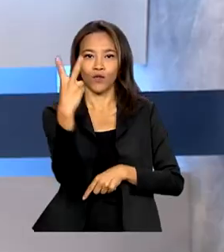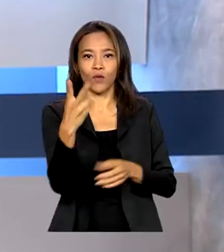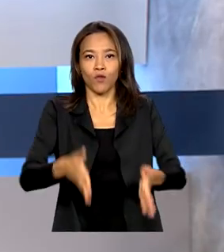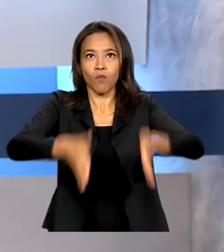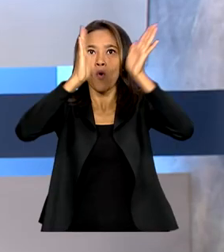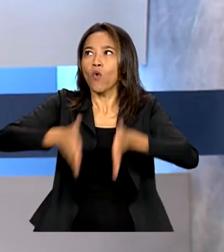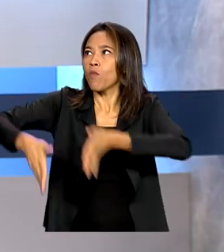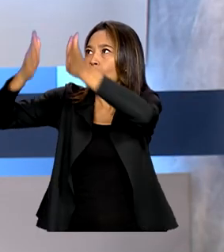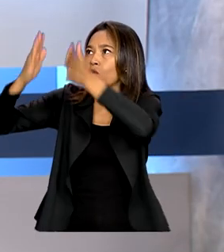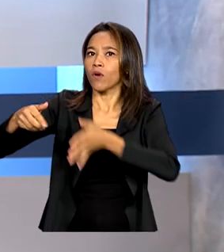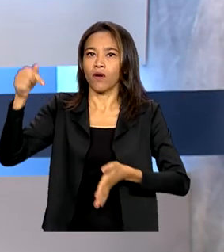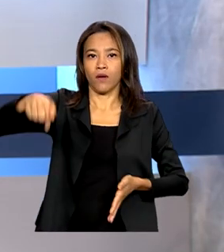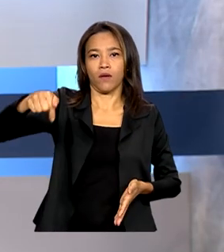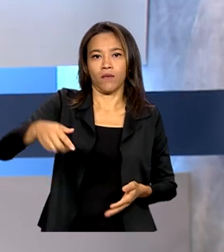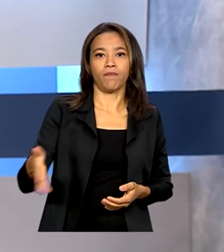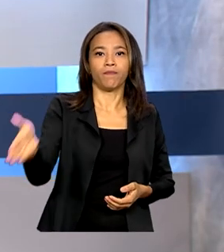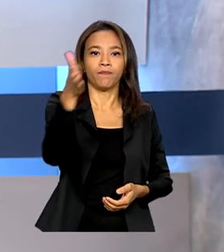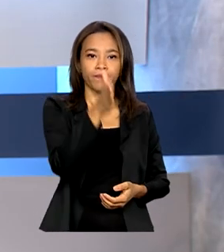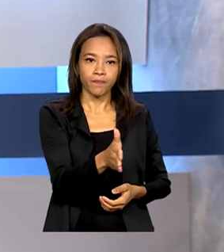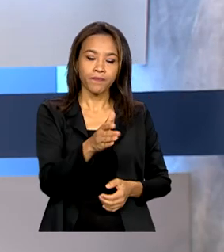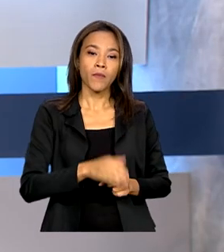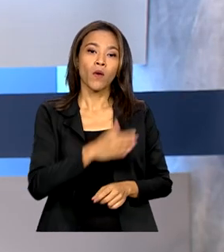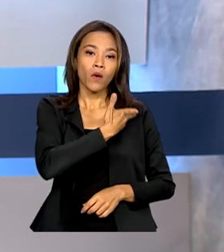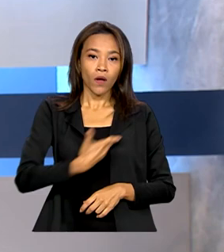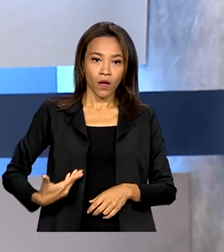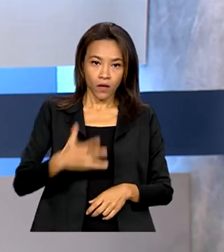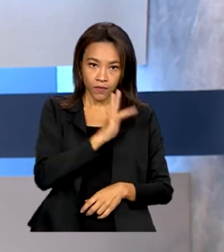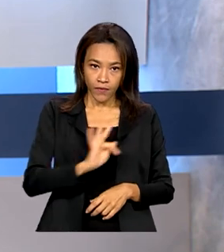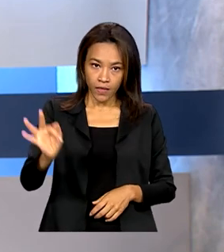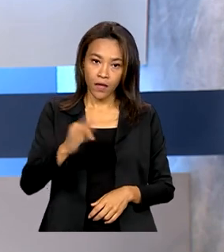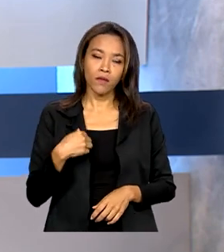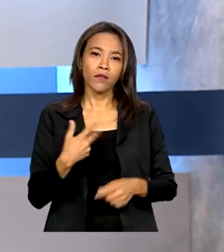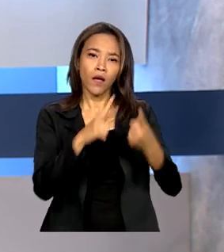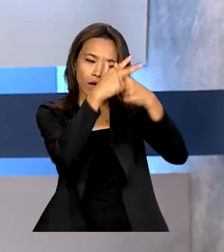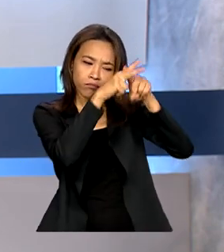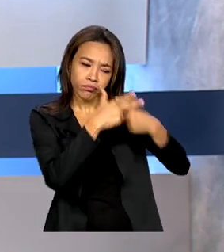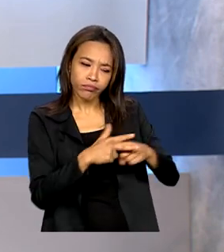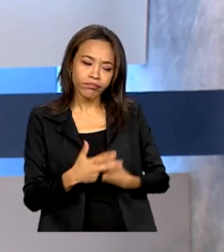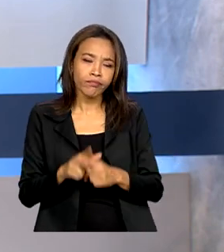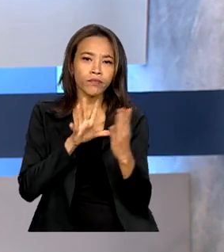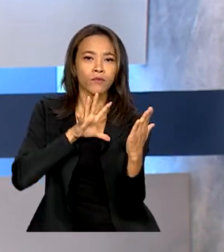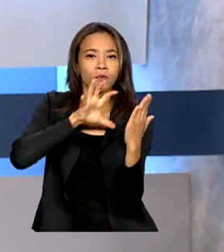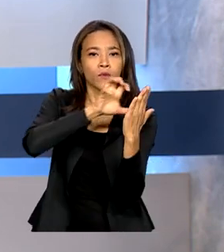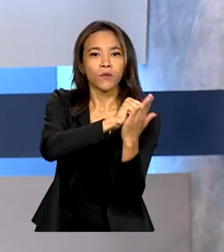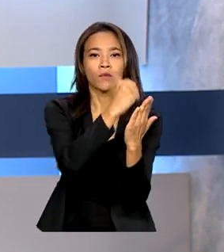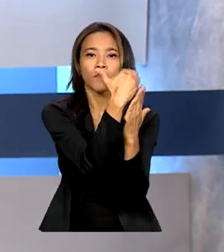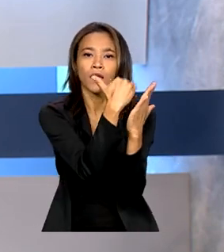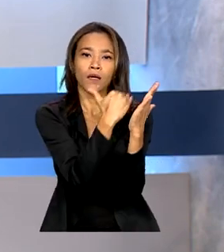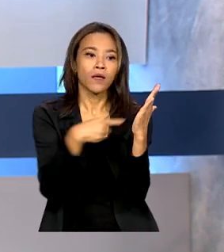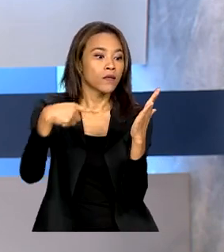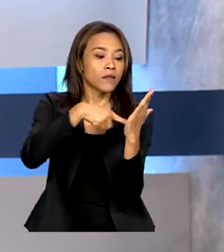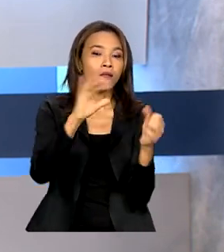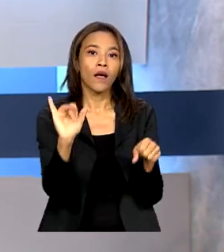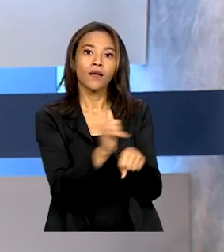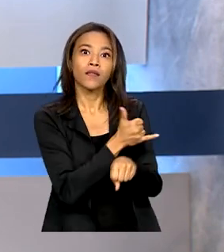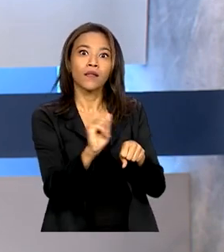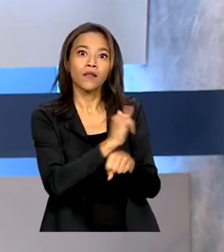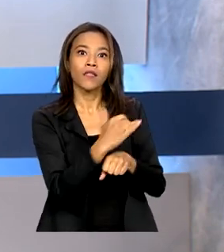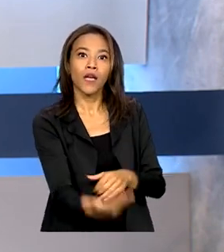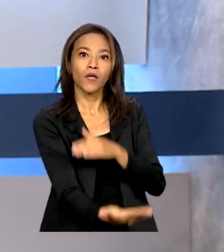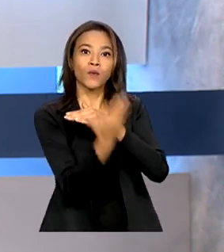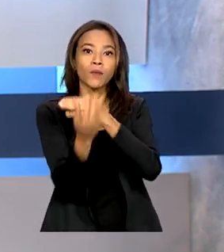O governo federal está reestruturando o Cadastro Único, ferramenta que orienta a execução dos programas sociais.